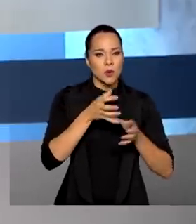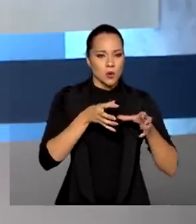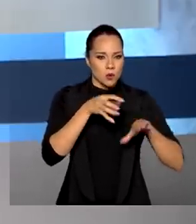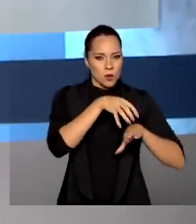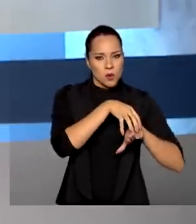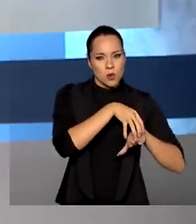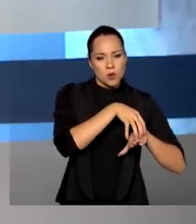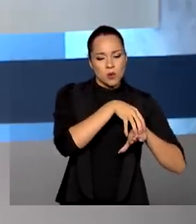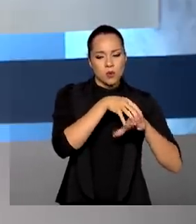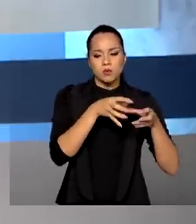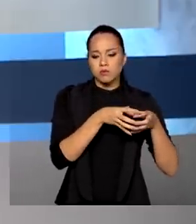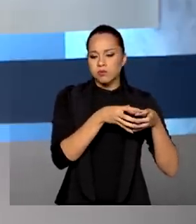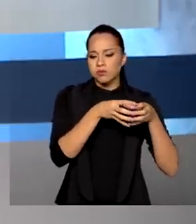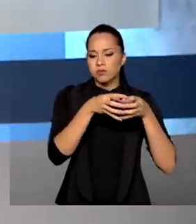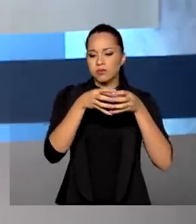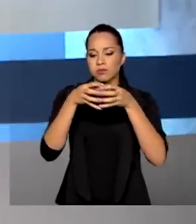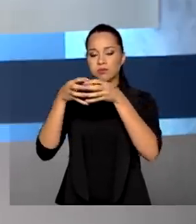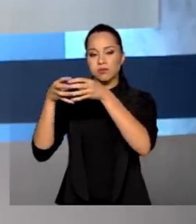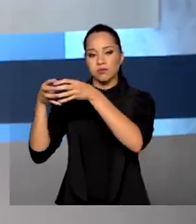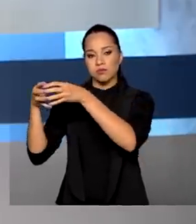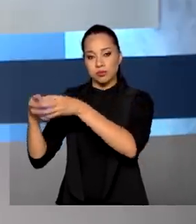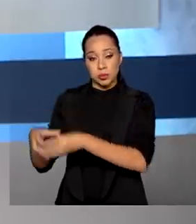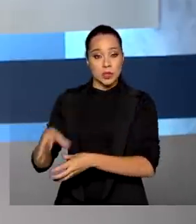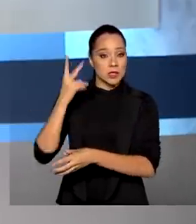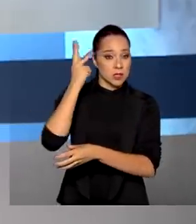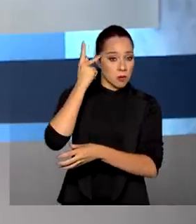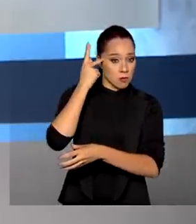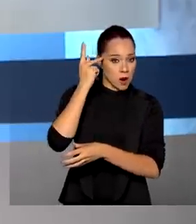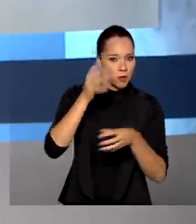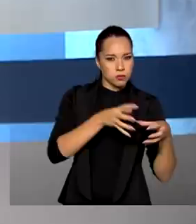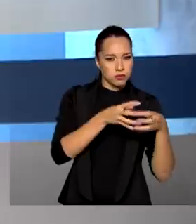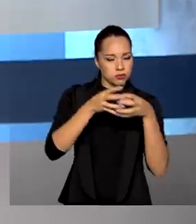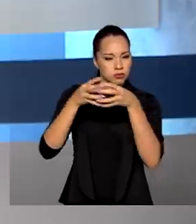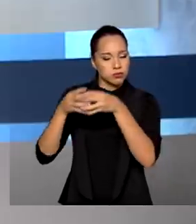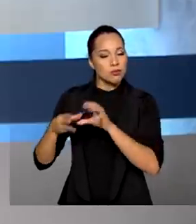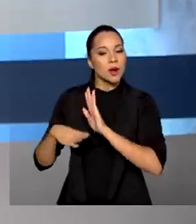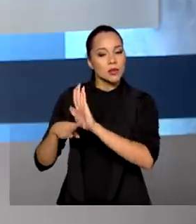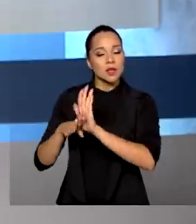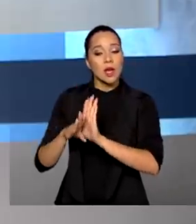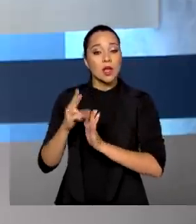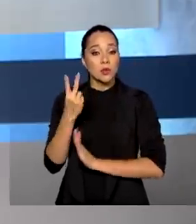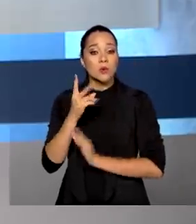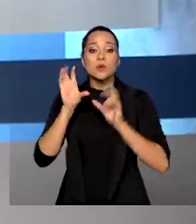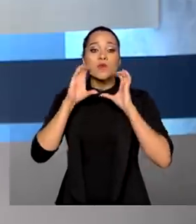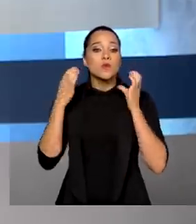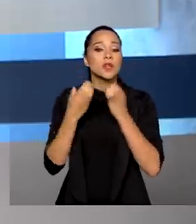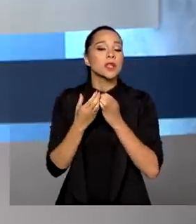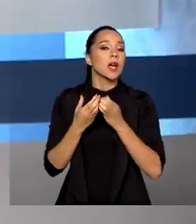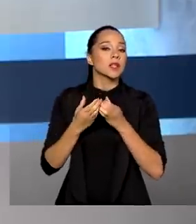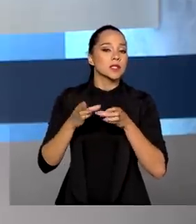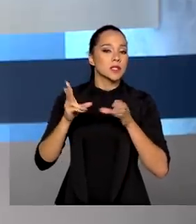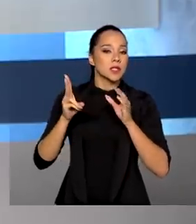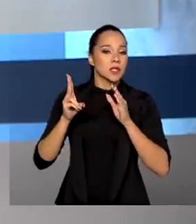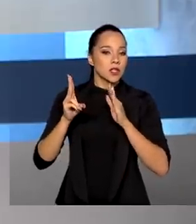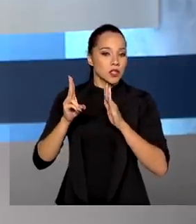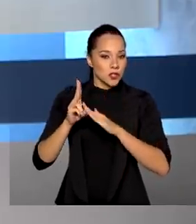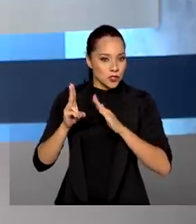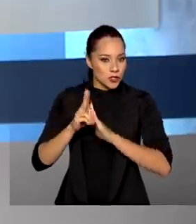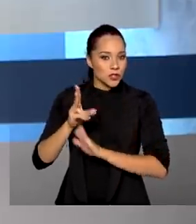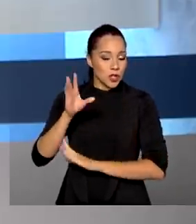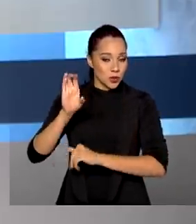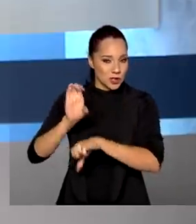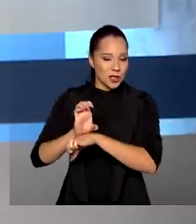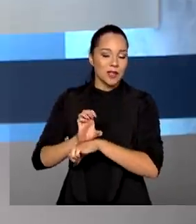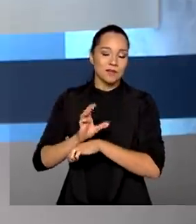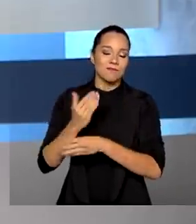entreposto de alimentos do país, a CEA GESP de São Paulo, para levar ajuda a duas comunidades indígenas do estado. Foi mais uma